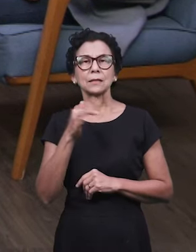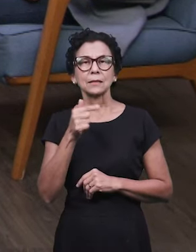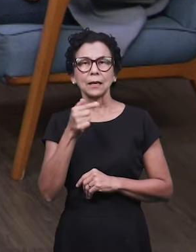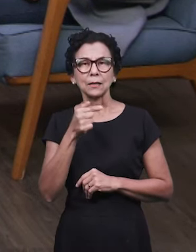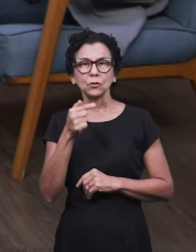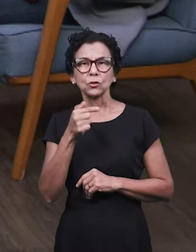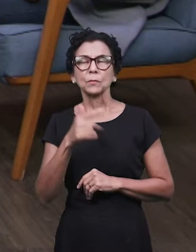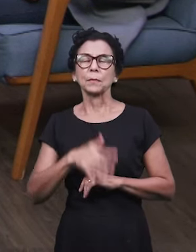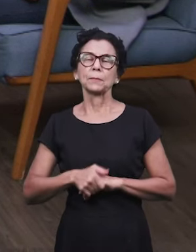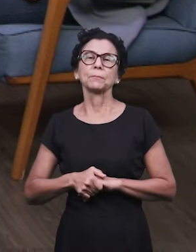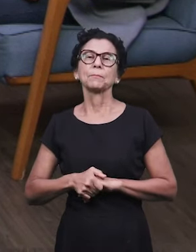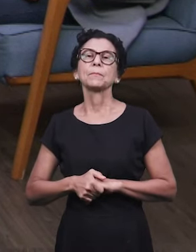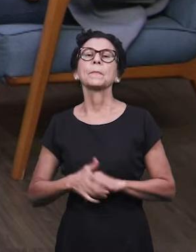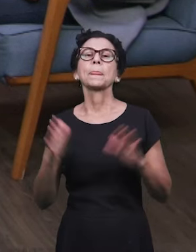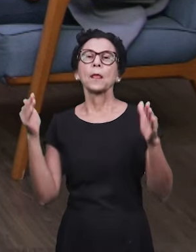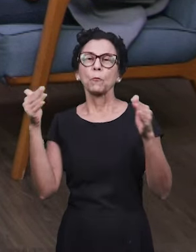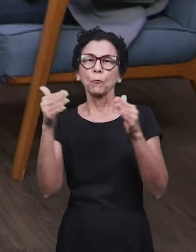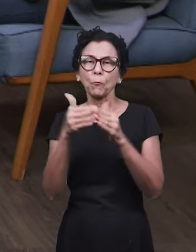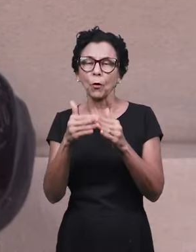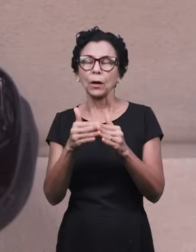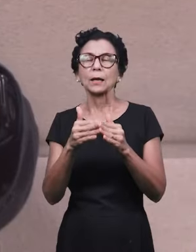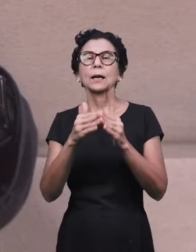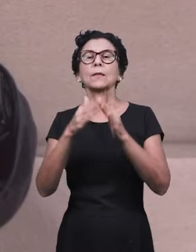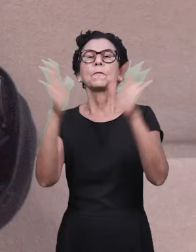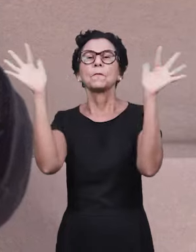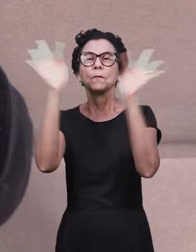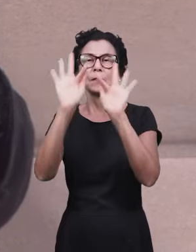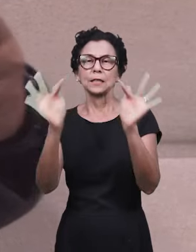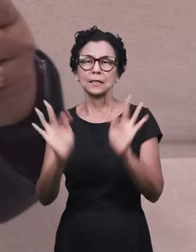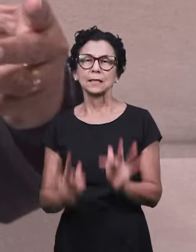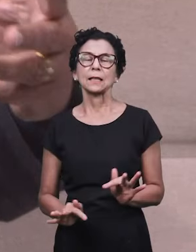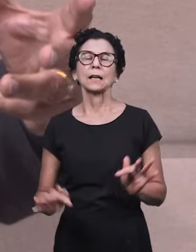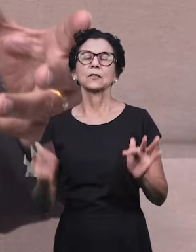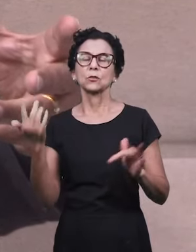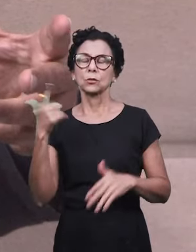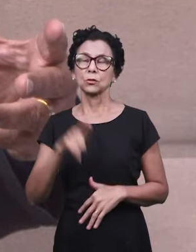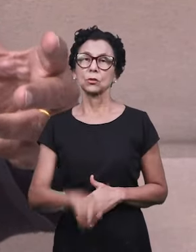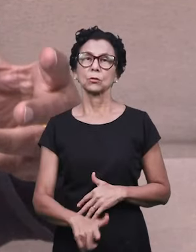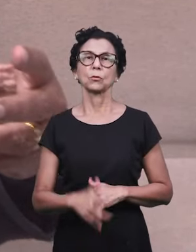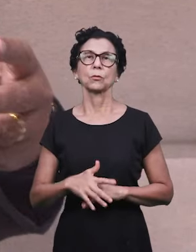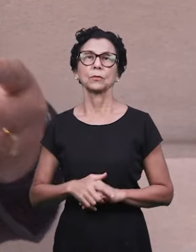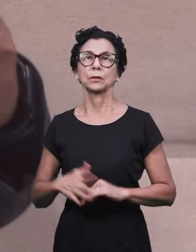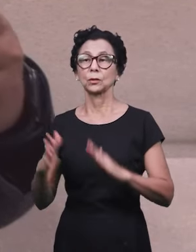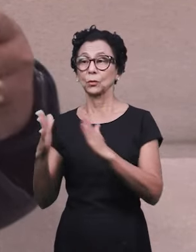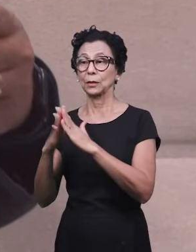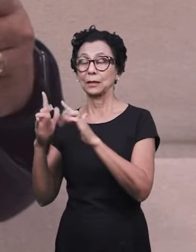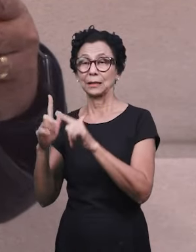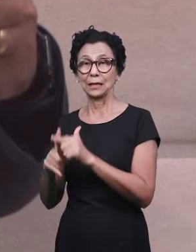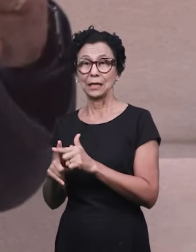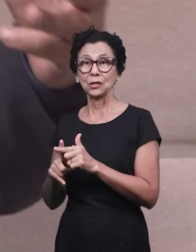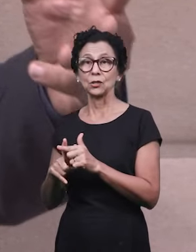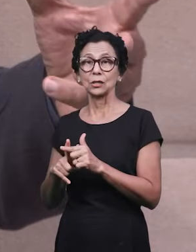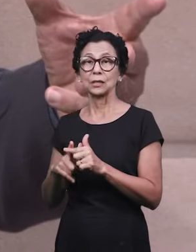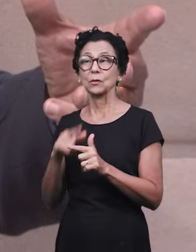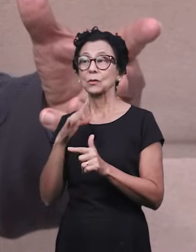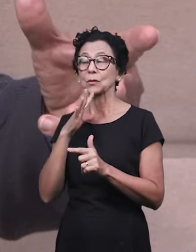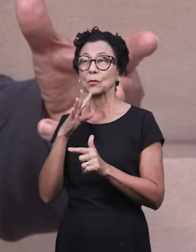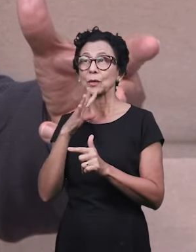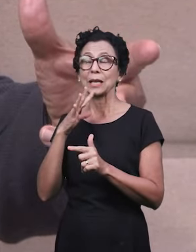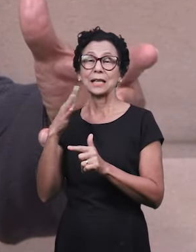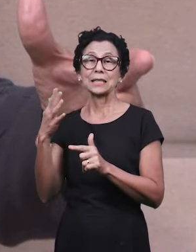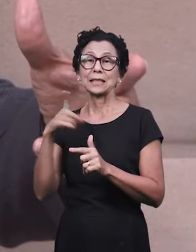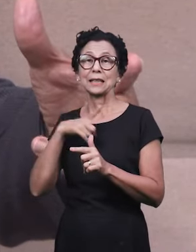importante, como é feliz, como a igreja é feliz, a igreja que tem a revelação, a igreja que tem a profecia.